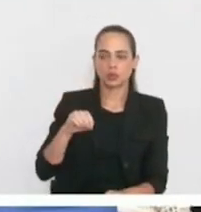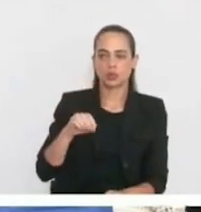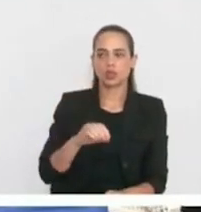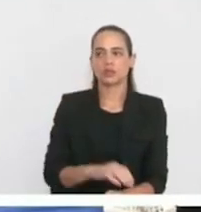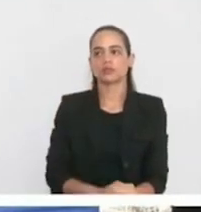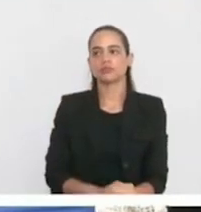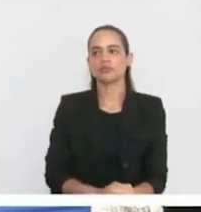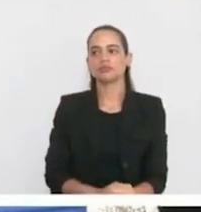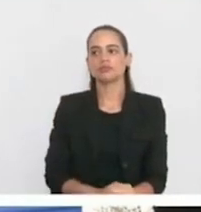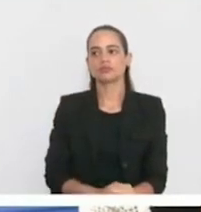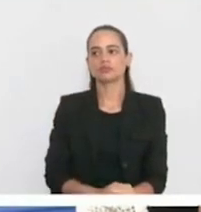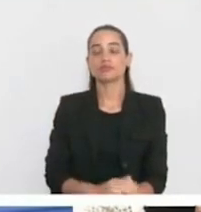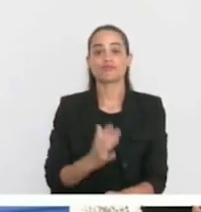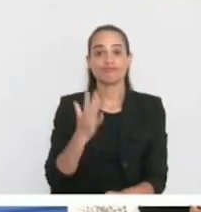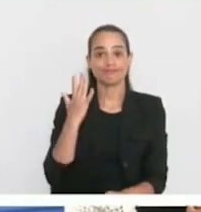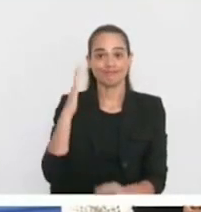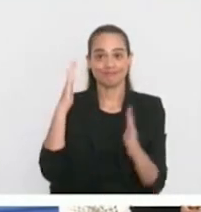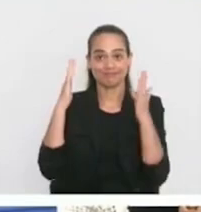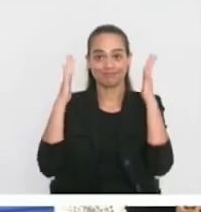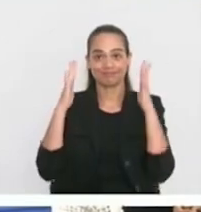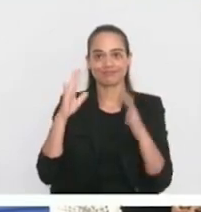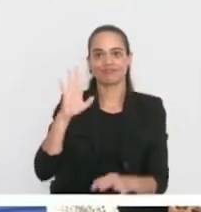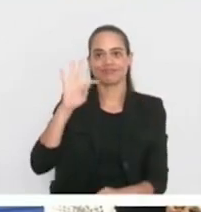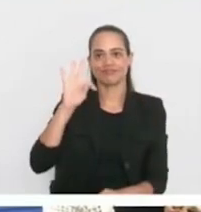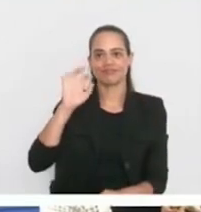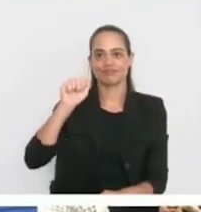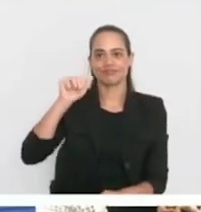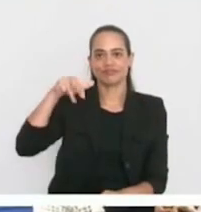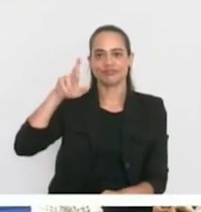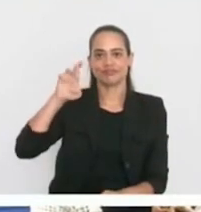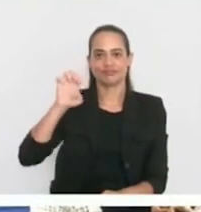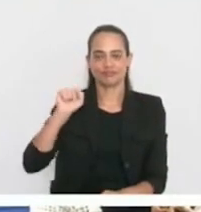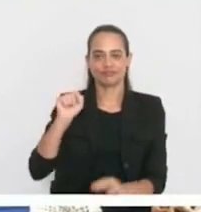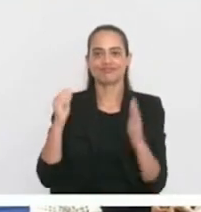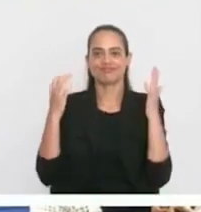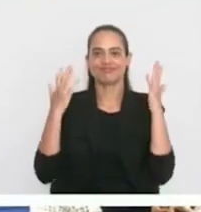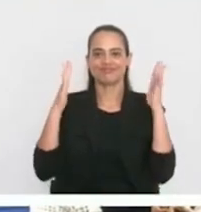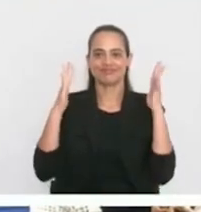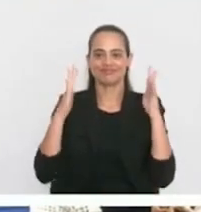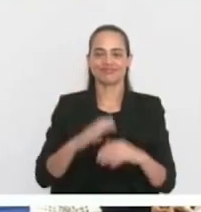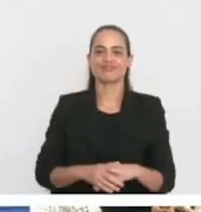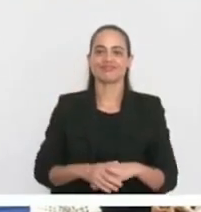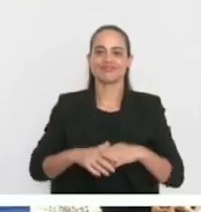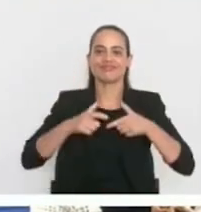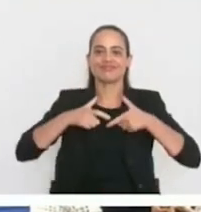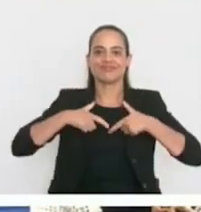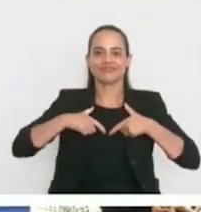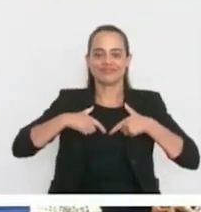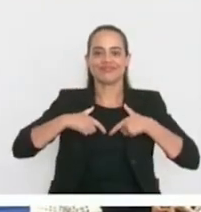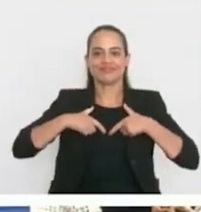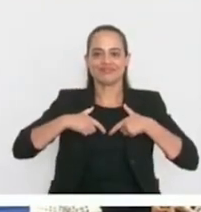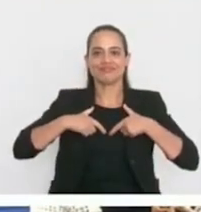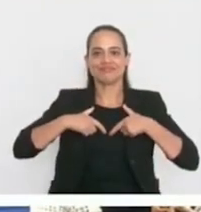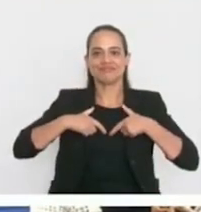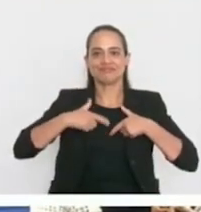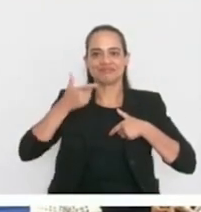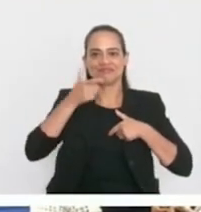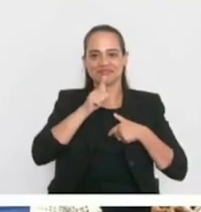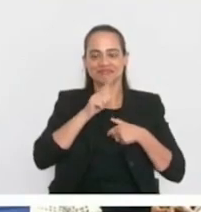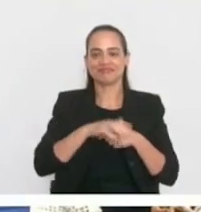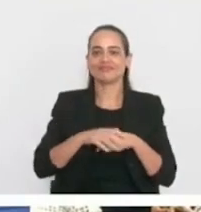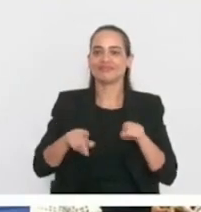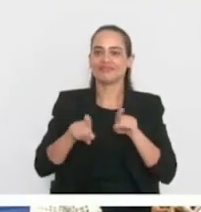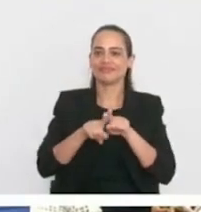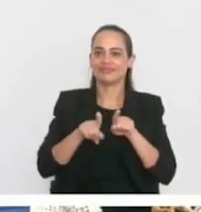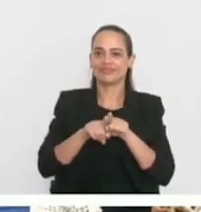presente, parabéns, Tamires, parabéns pela medalha aí e pela educação do seu